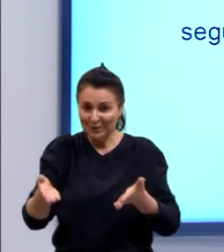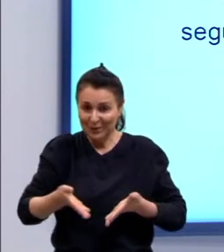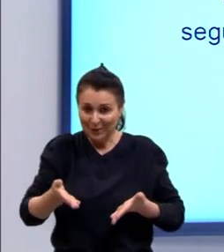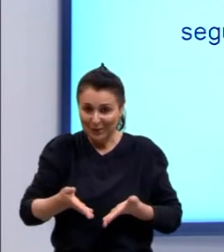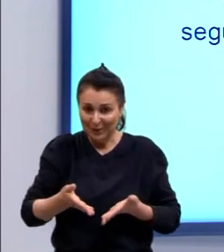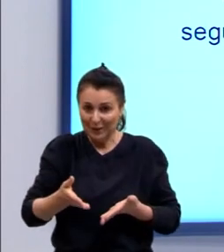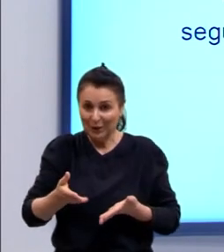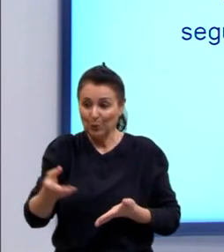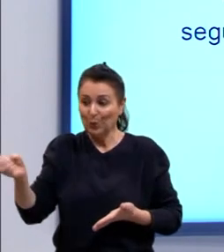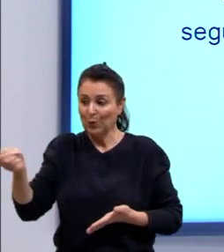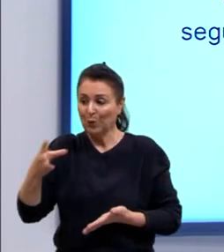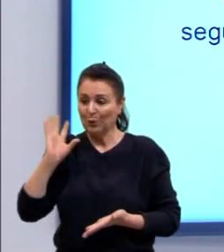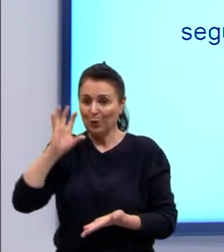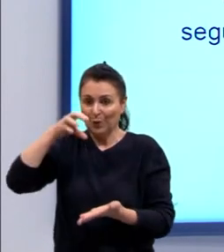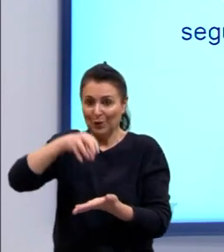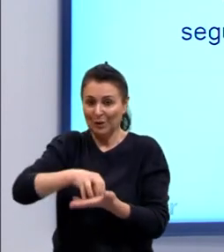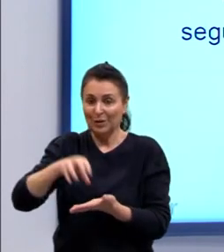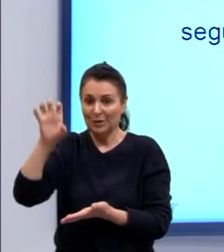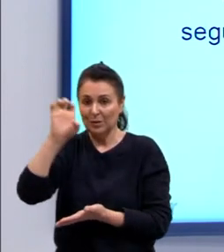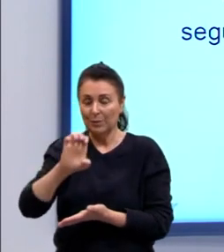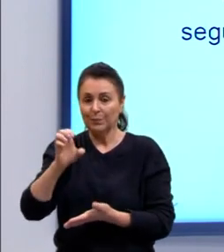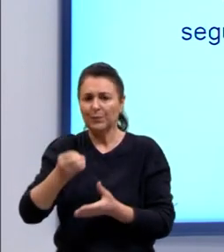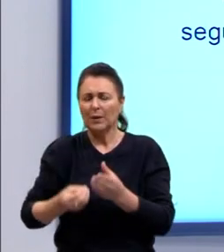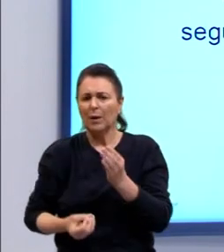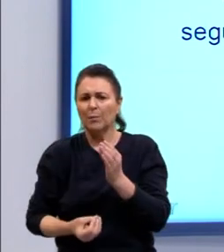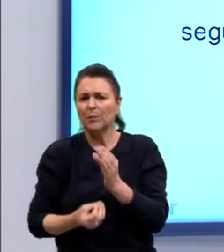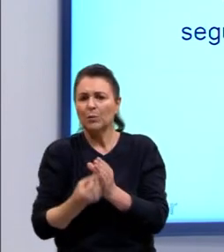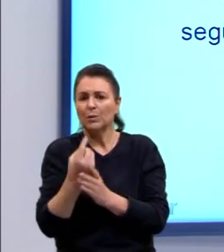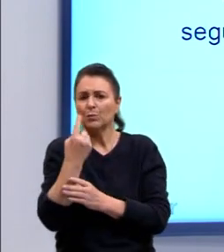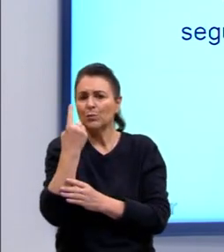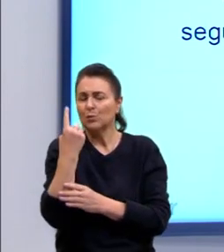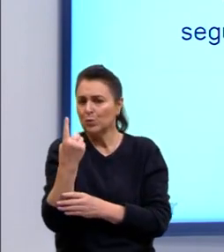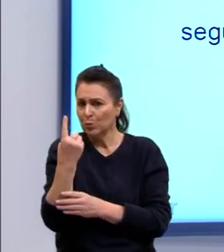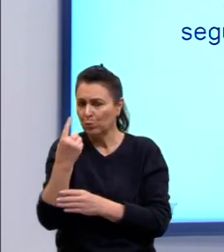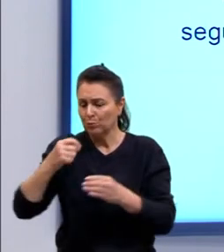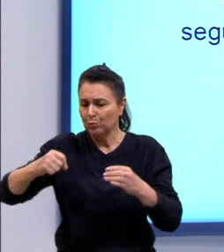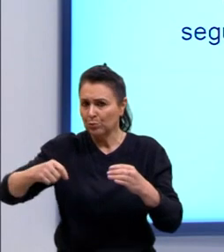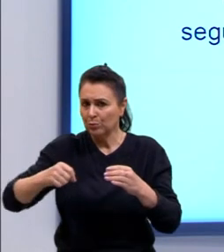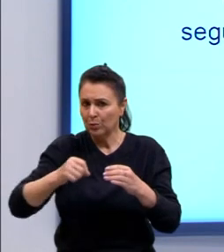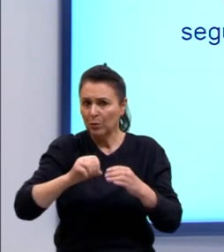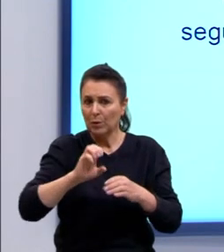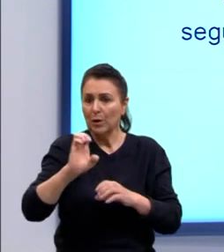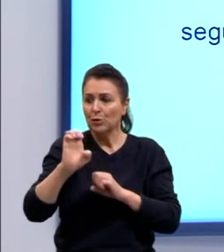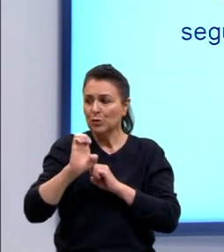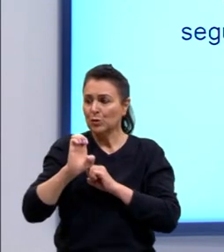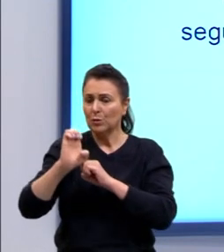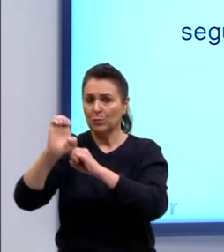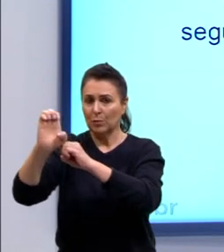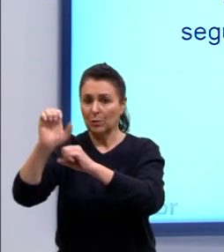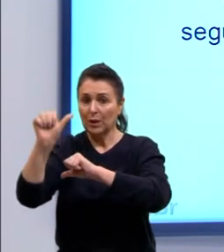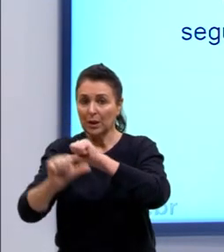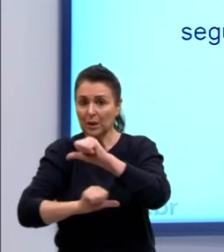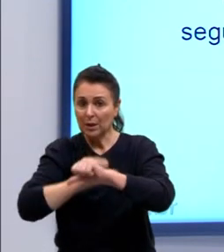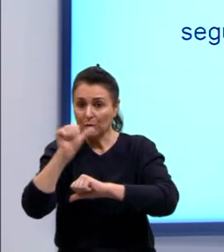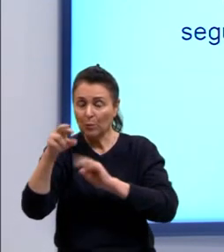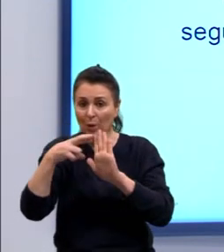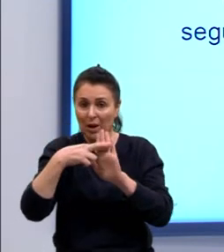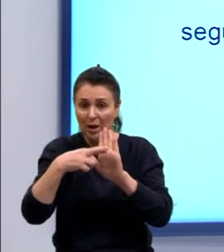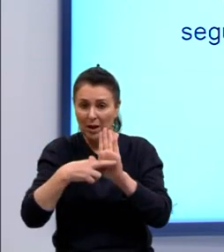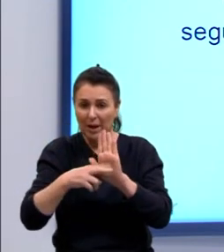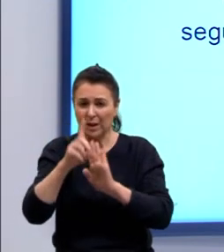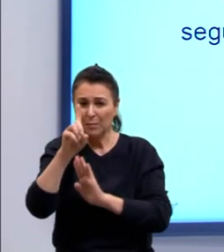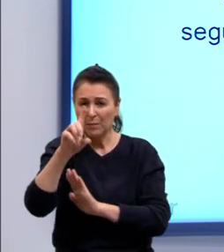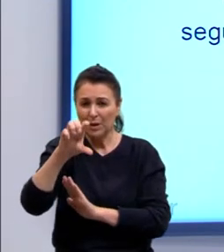neocolonialismo europeu. A produção de um ou dois cultivos de exportação transformou-se em regra em